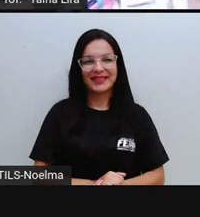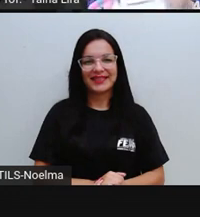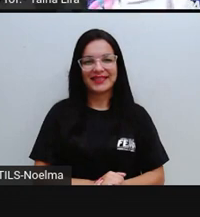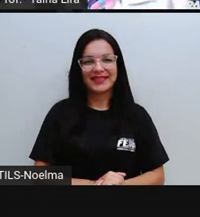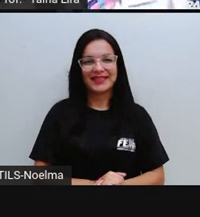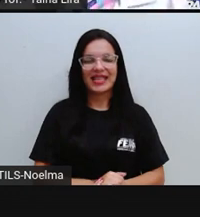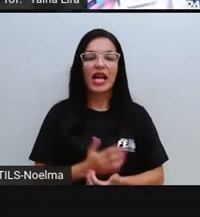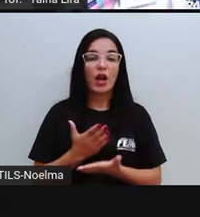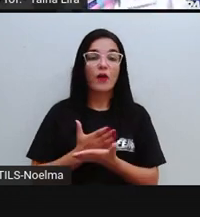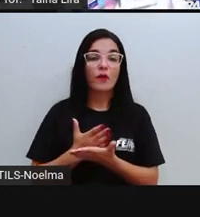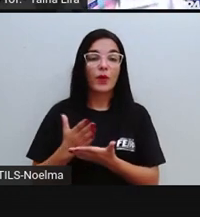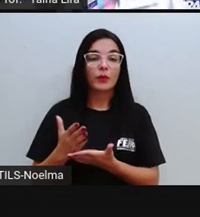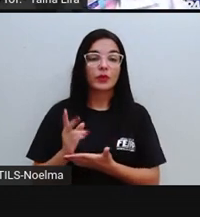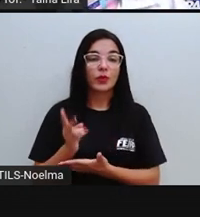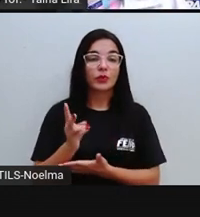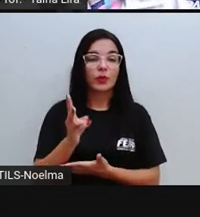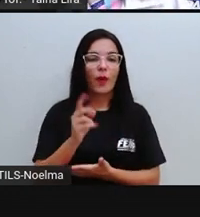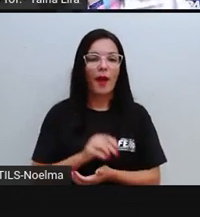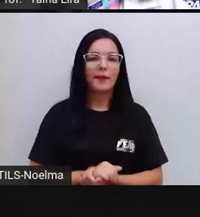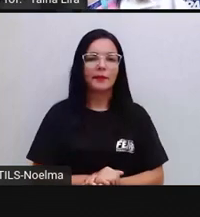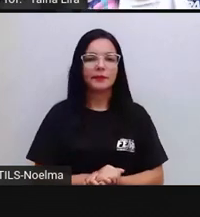Então, vamos dar continuidade.